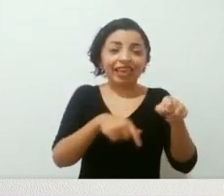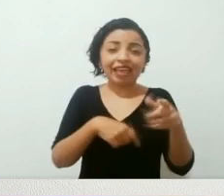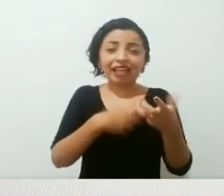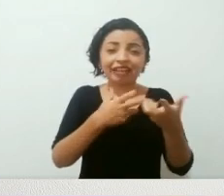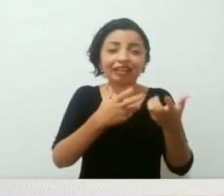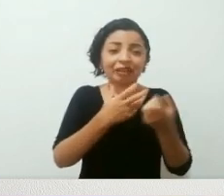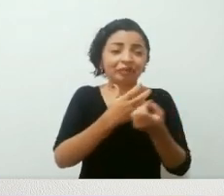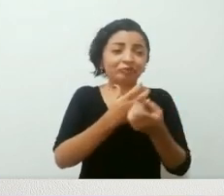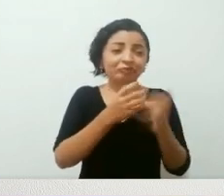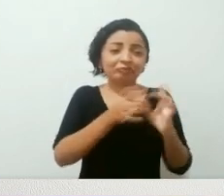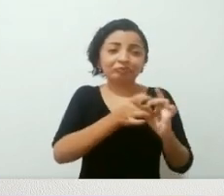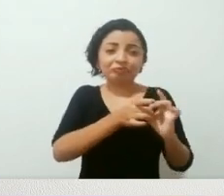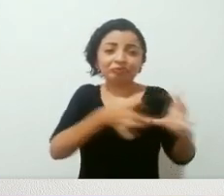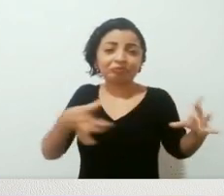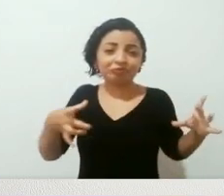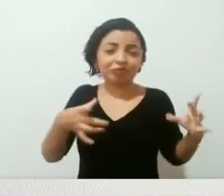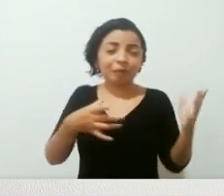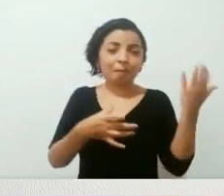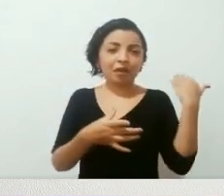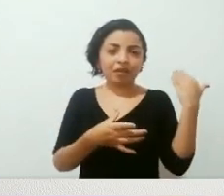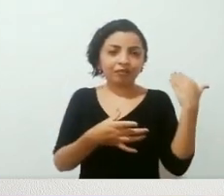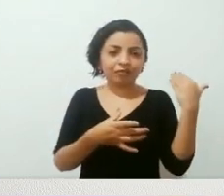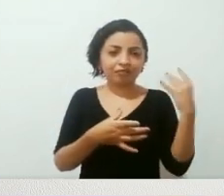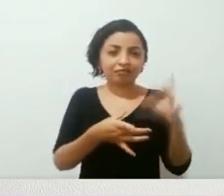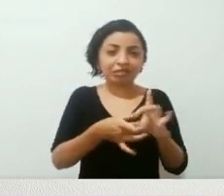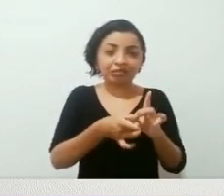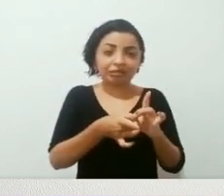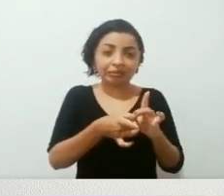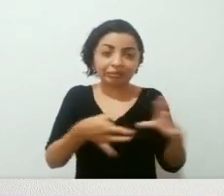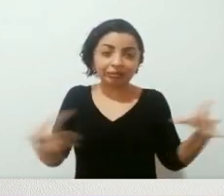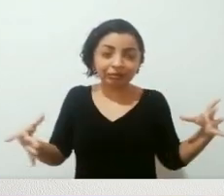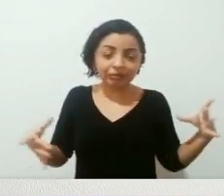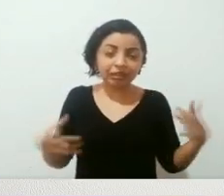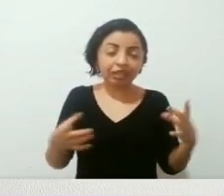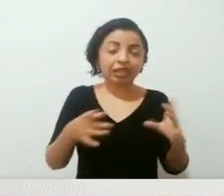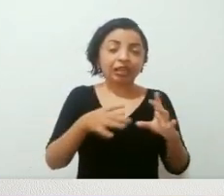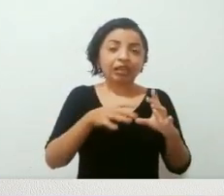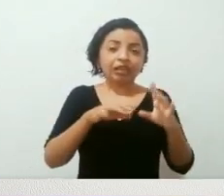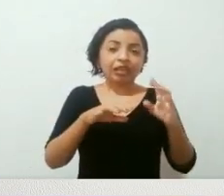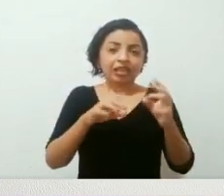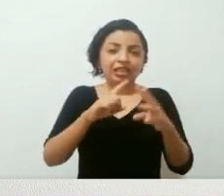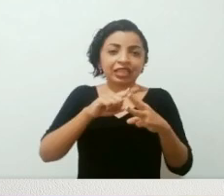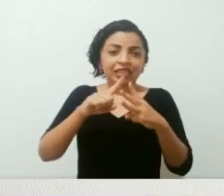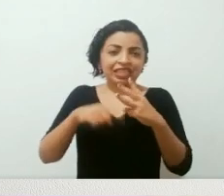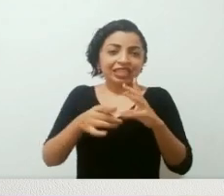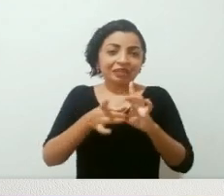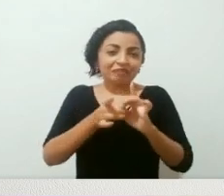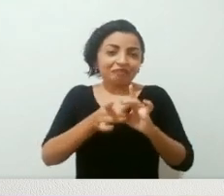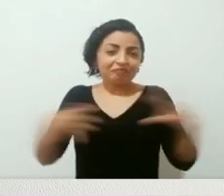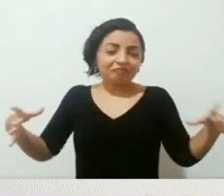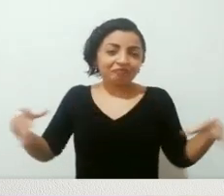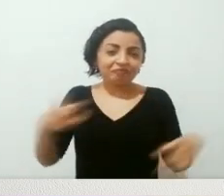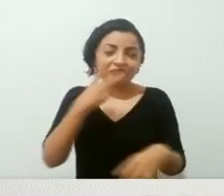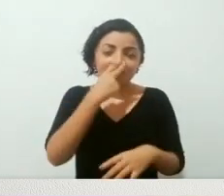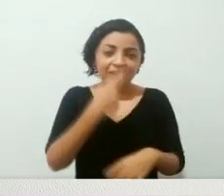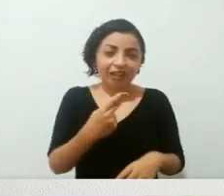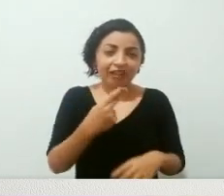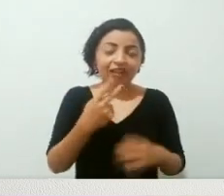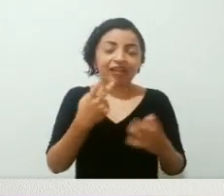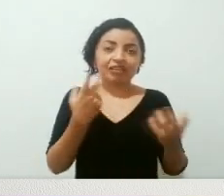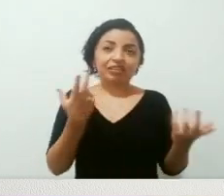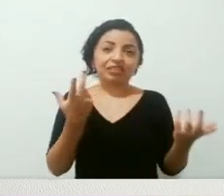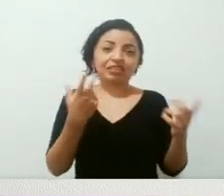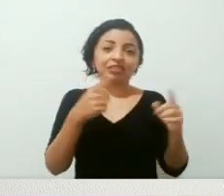com quem era no passado. E quando há esse rompimento nessa história, nesses três livros, esses rompimentos